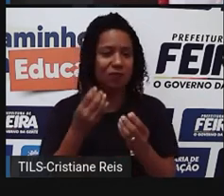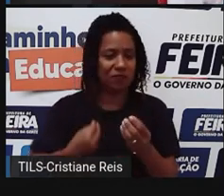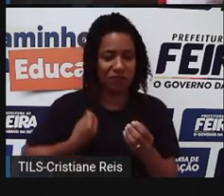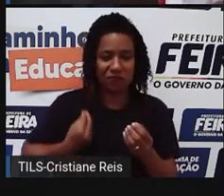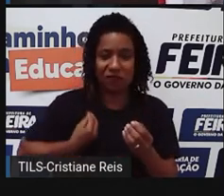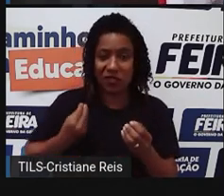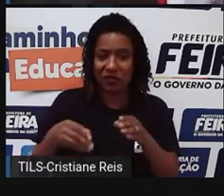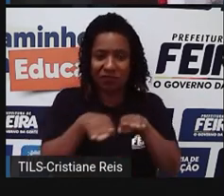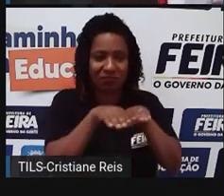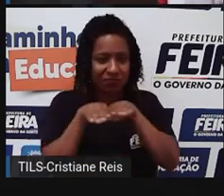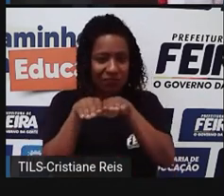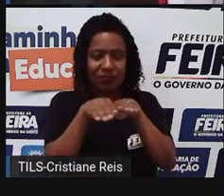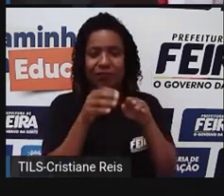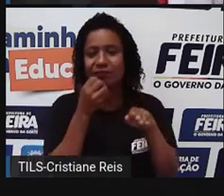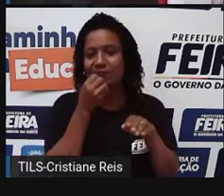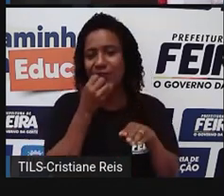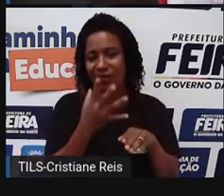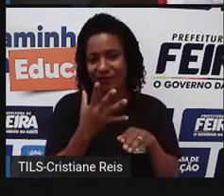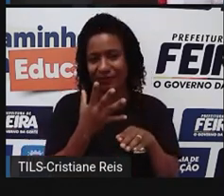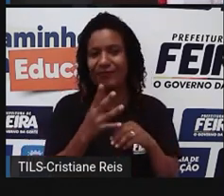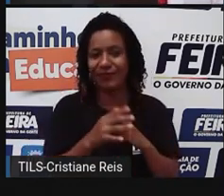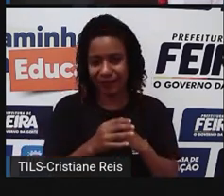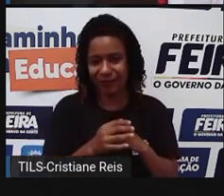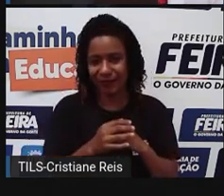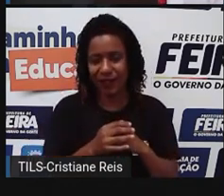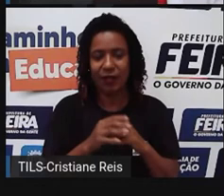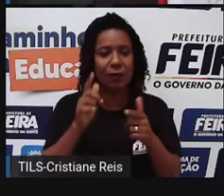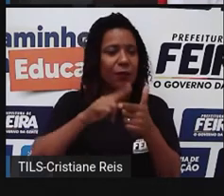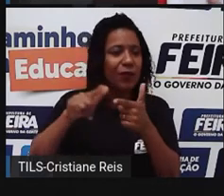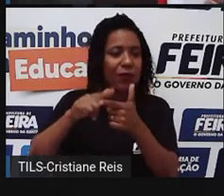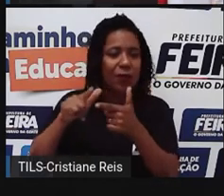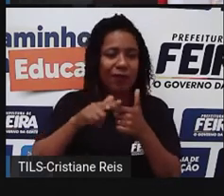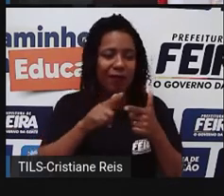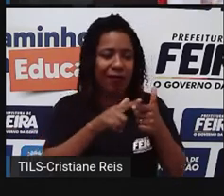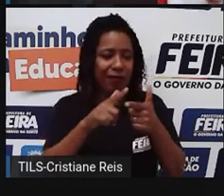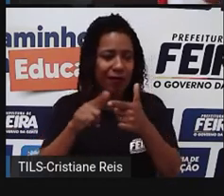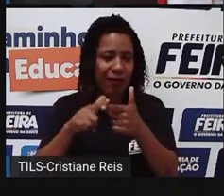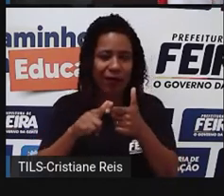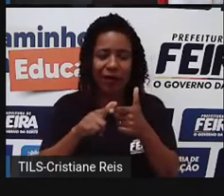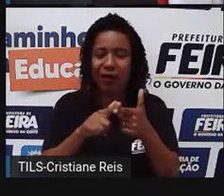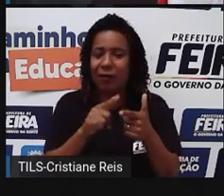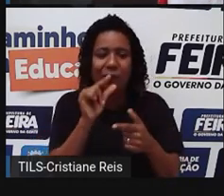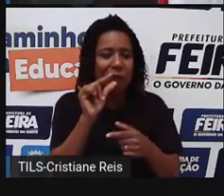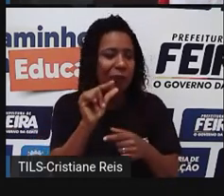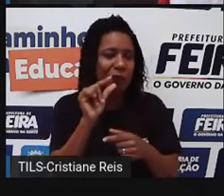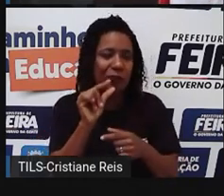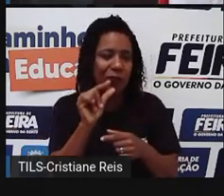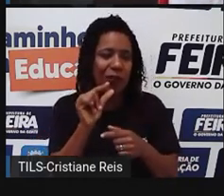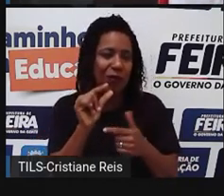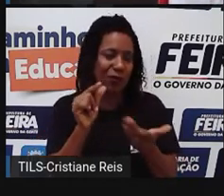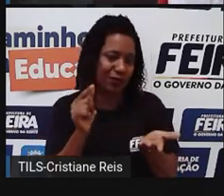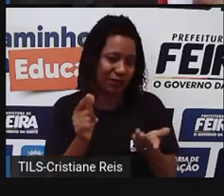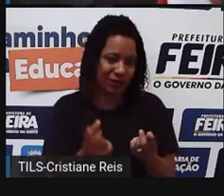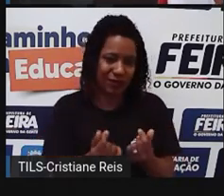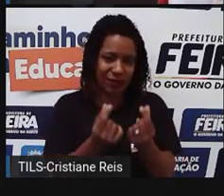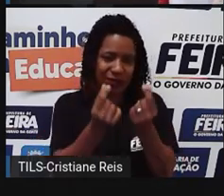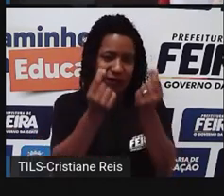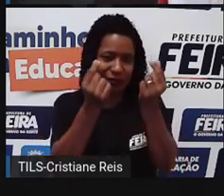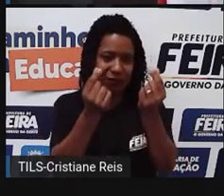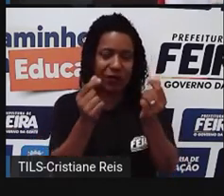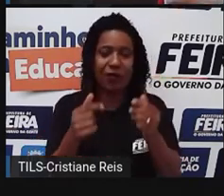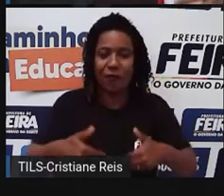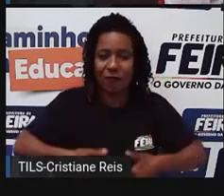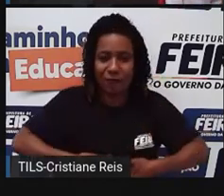vida, eles não, quase não enfrentam, né, não vou dizer que não enfrentam, quase não enfrentam problemas, né, de